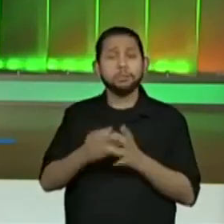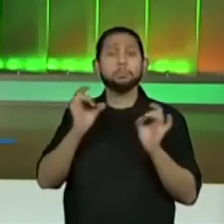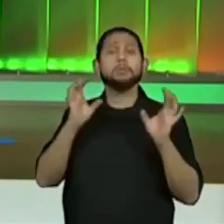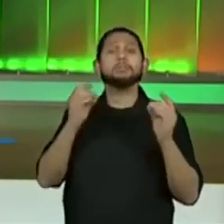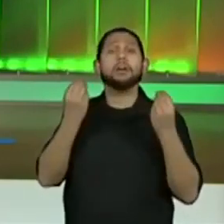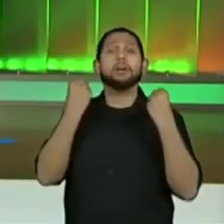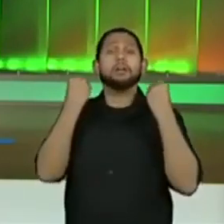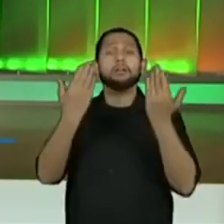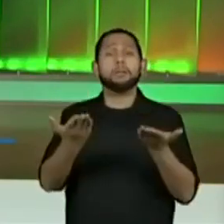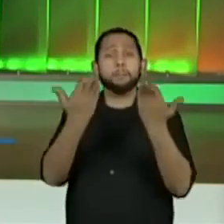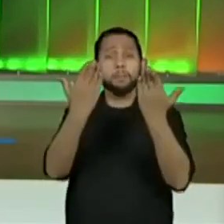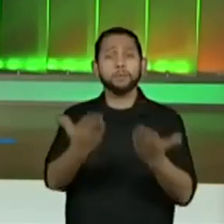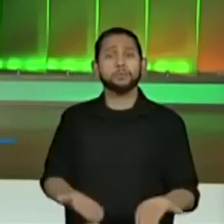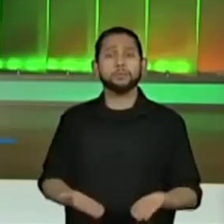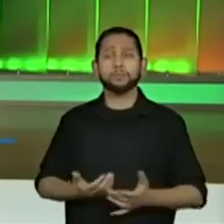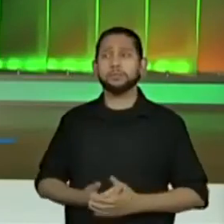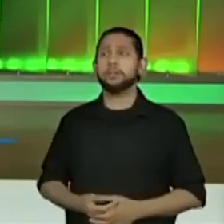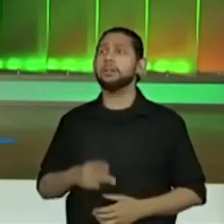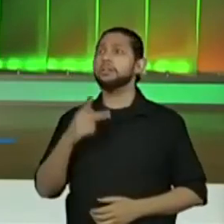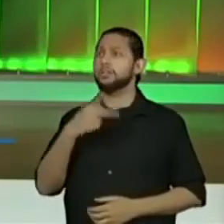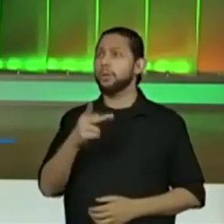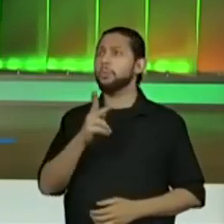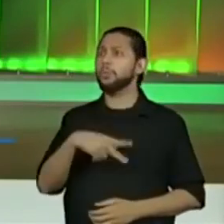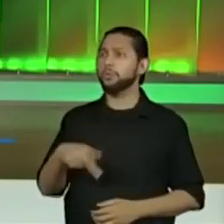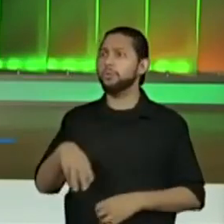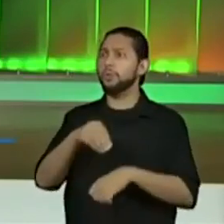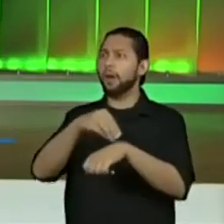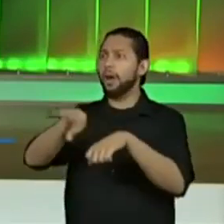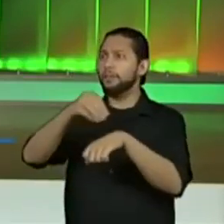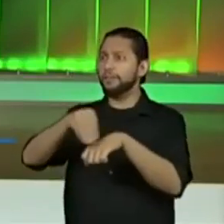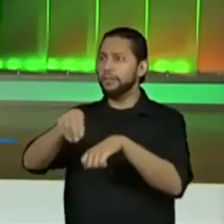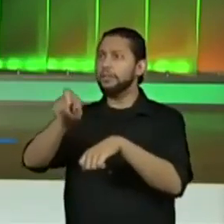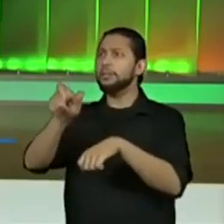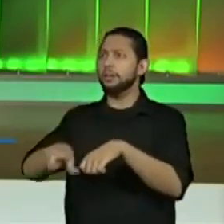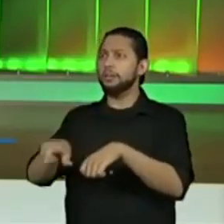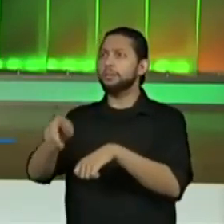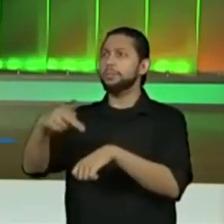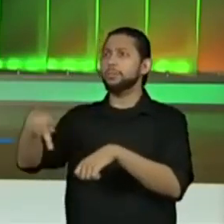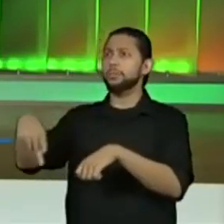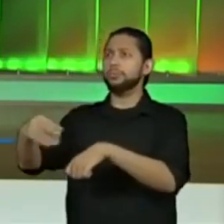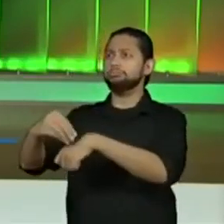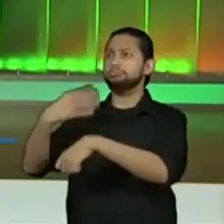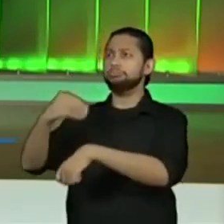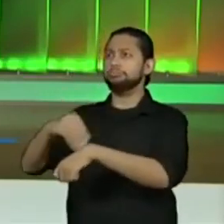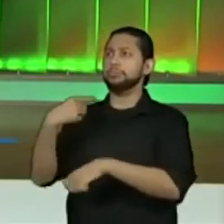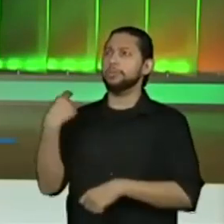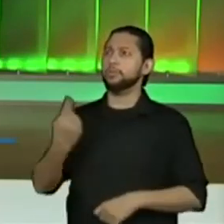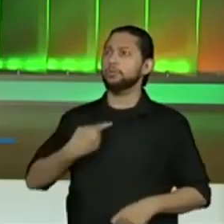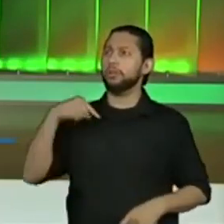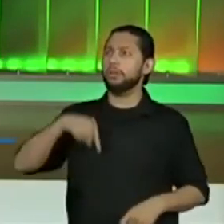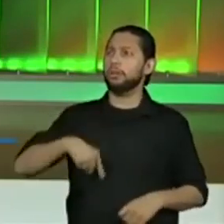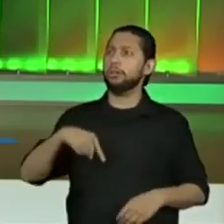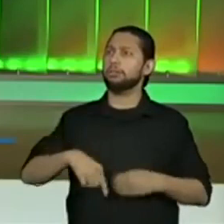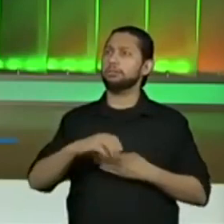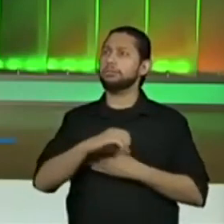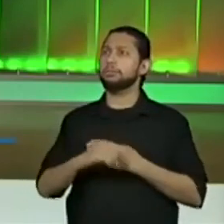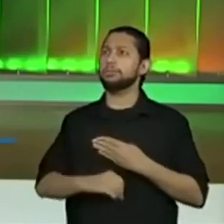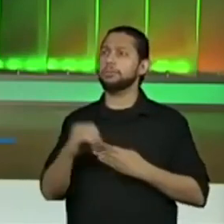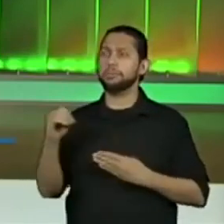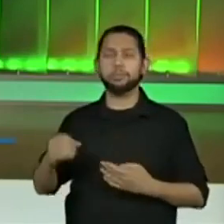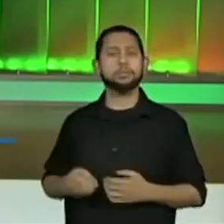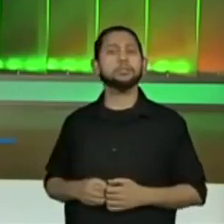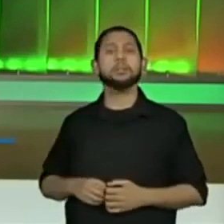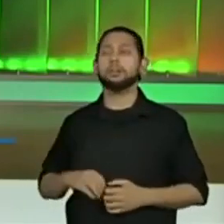interajam aí com os professores de vocês para eles poderem interagir com a gente. Muito legal. A Laura, isso mesmo,